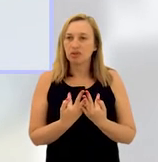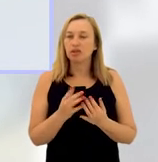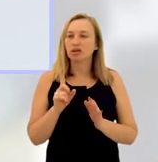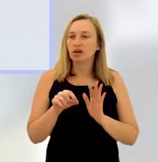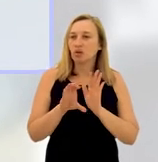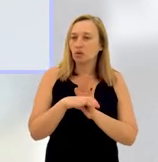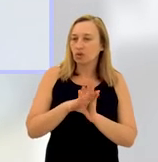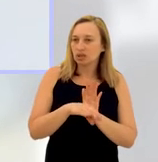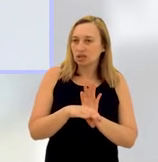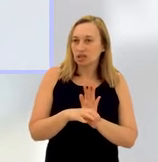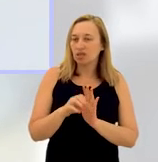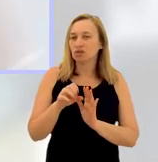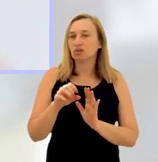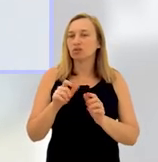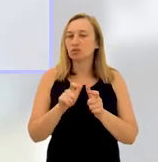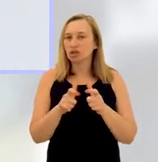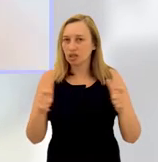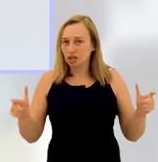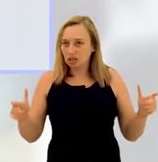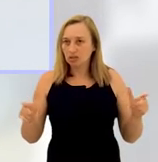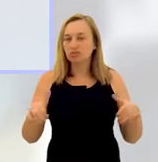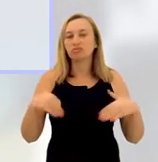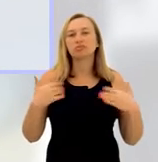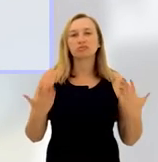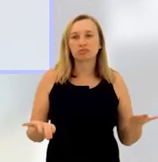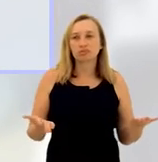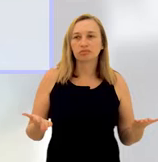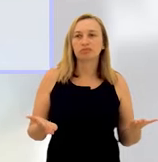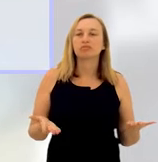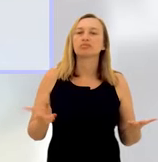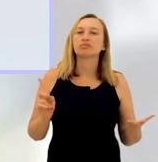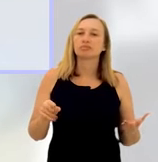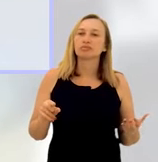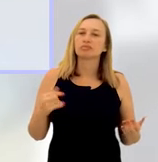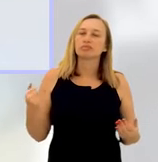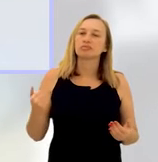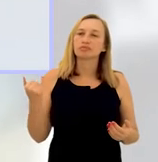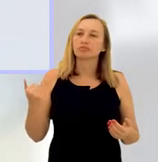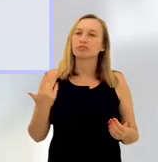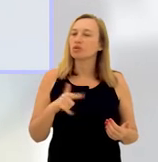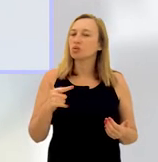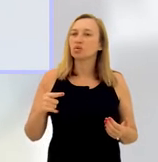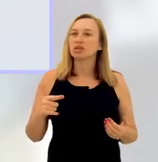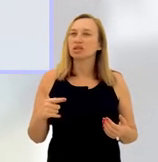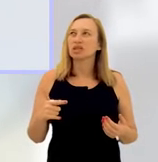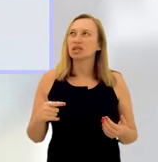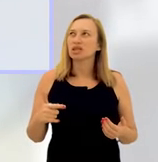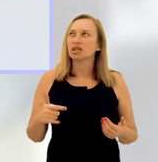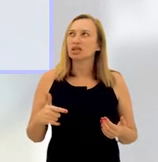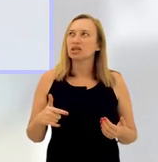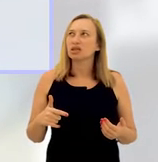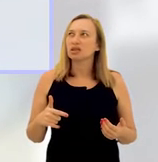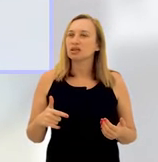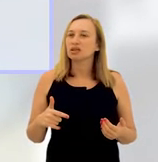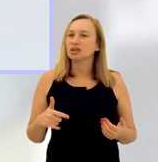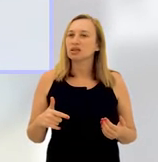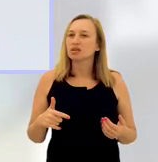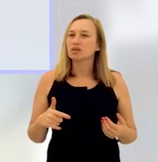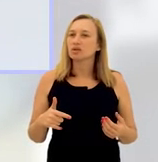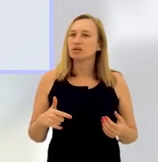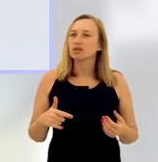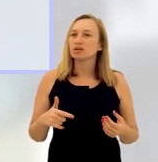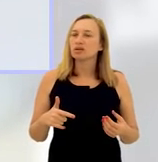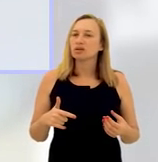um conceito sociológico abrangente. Não é necessariamente, não tem que ter necessariamente